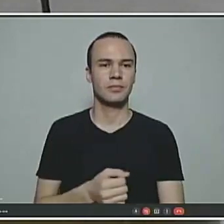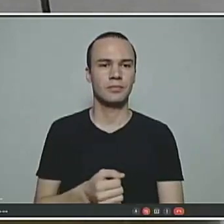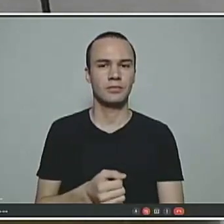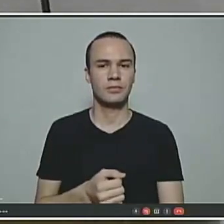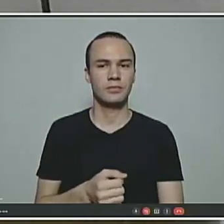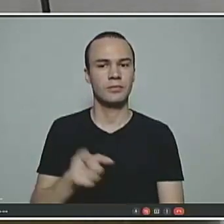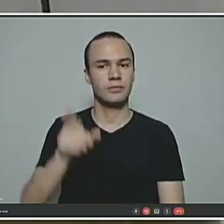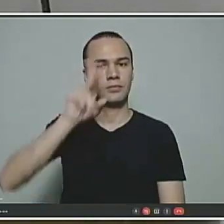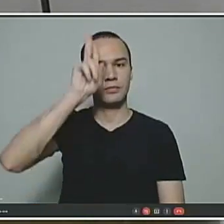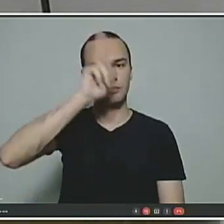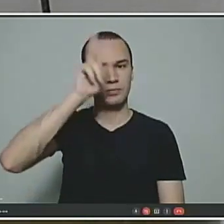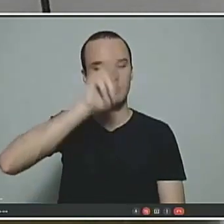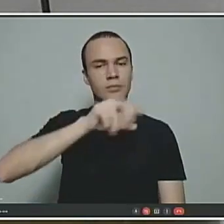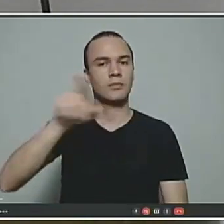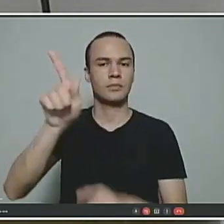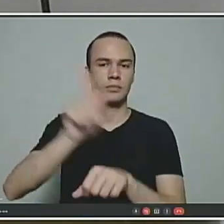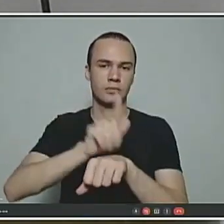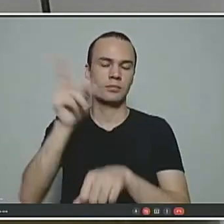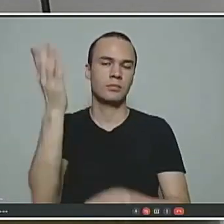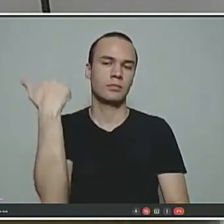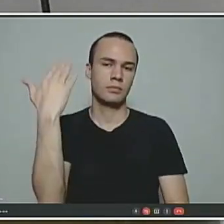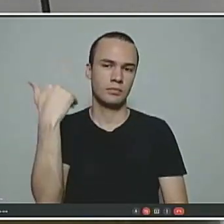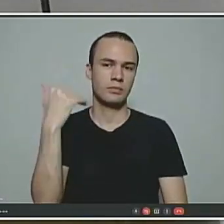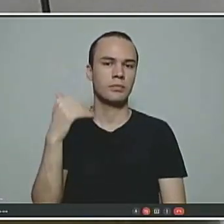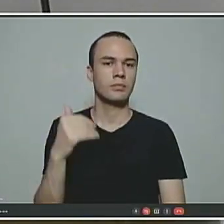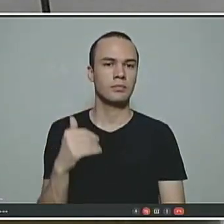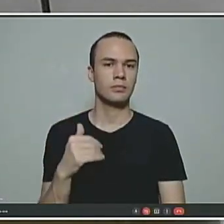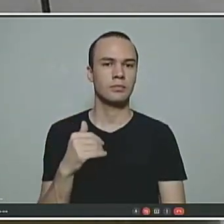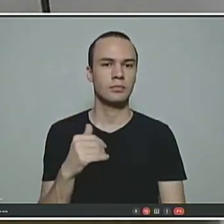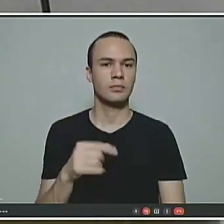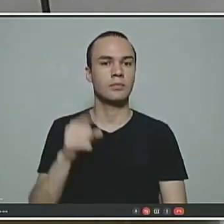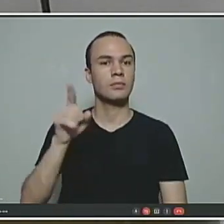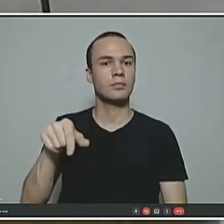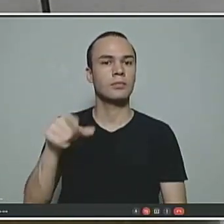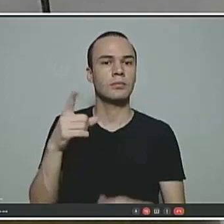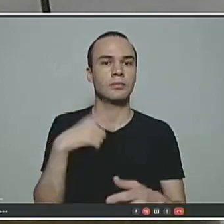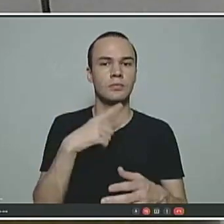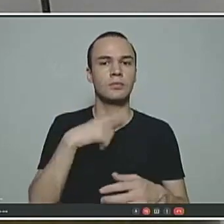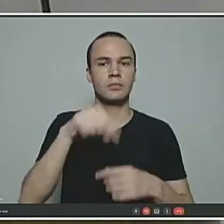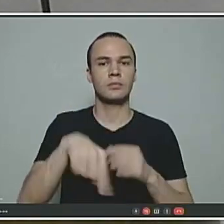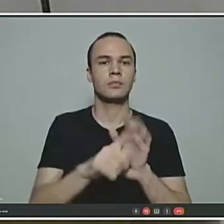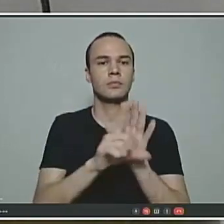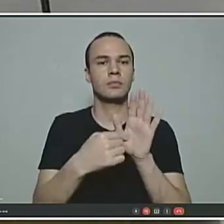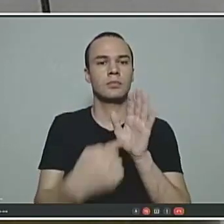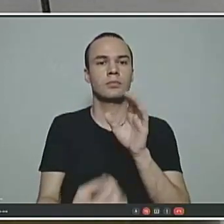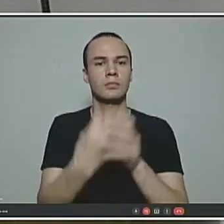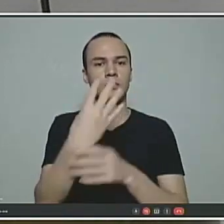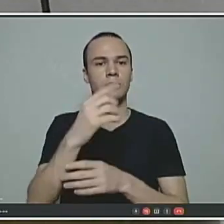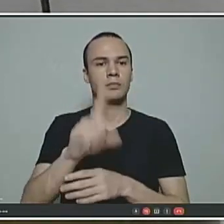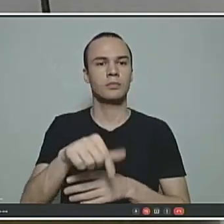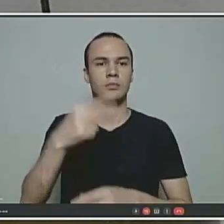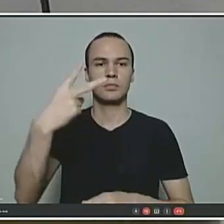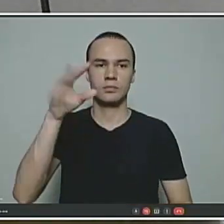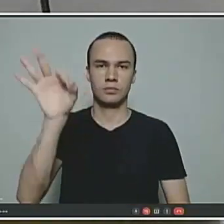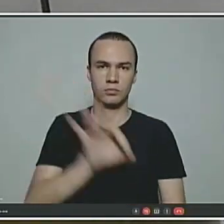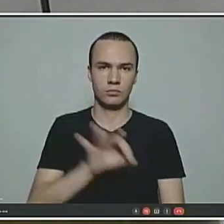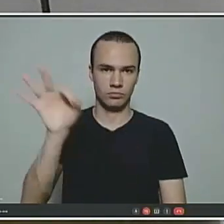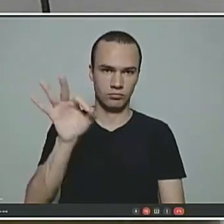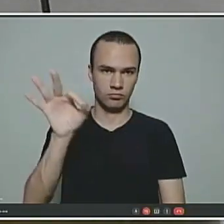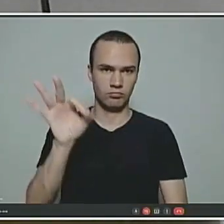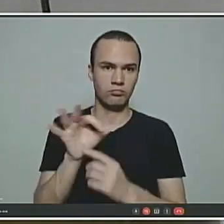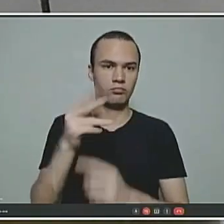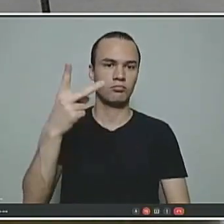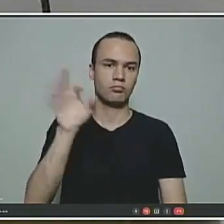Lembramos que na gestão passada, anterior a essa, foi votada uma lei aqui que limitou em 2%, em 2